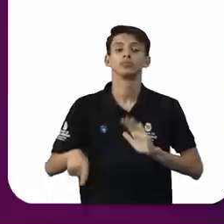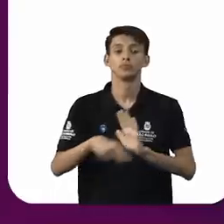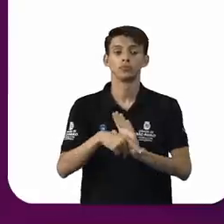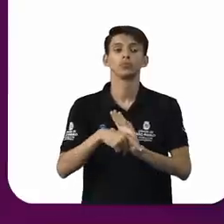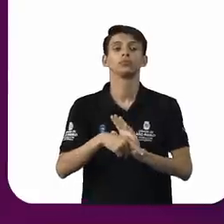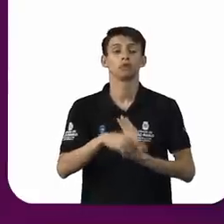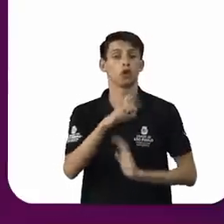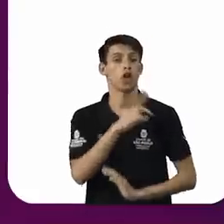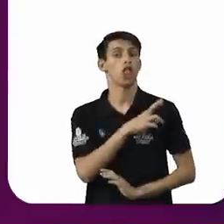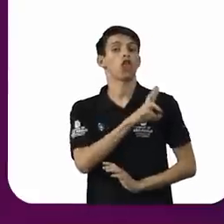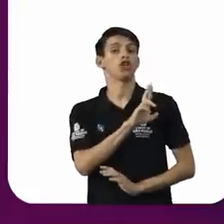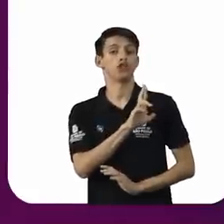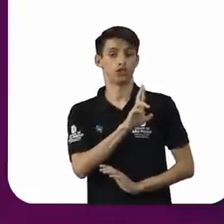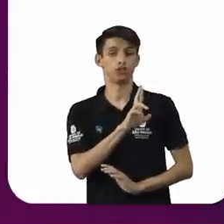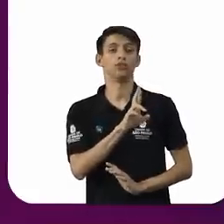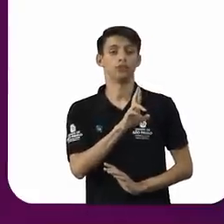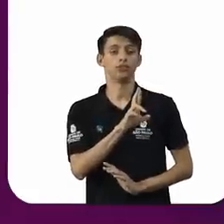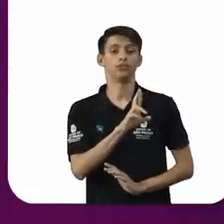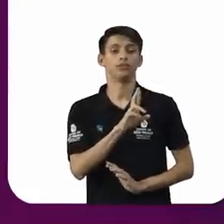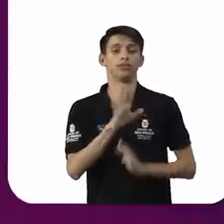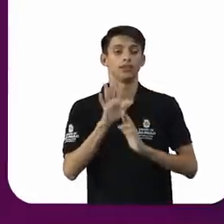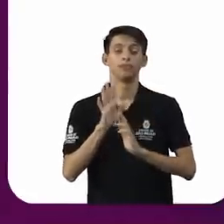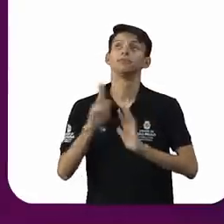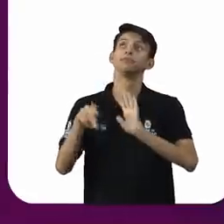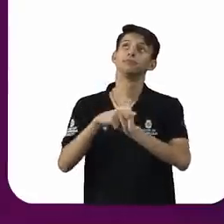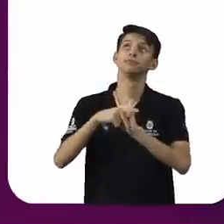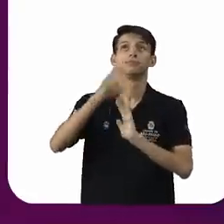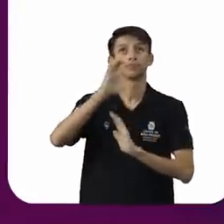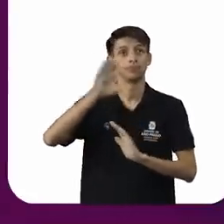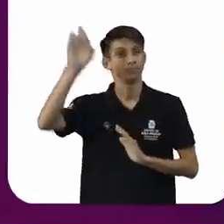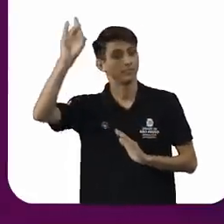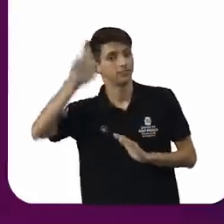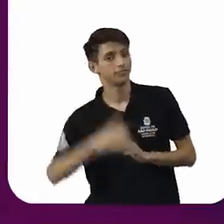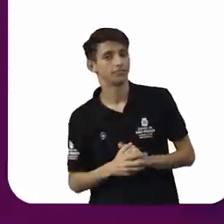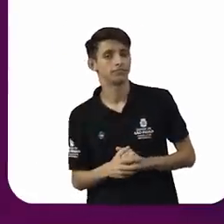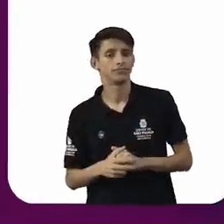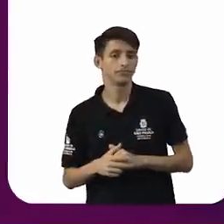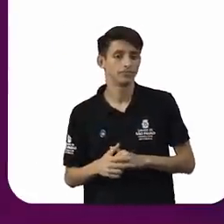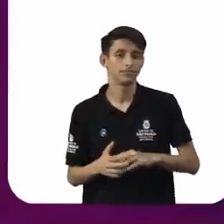eclesiástica, representando Deus. Deus e o rei.